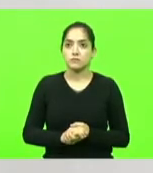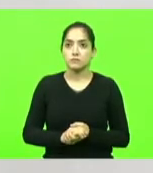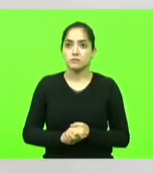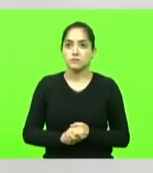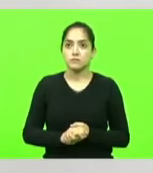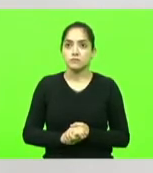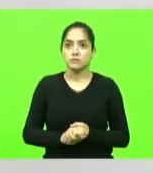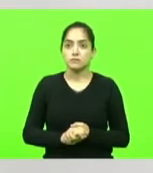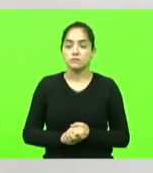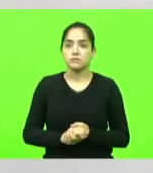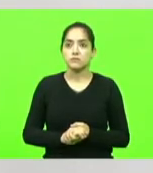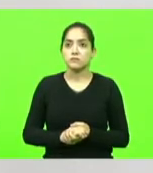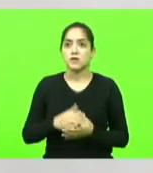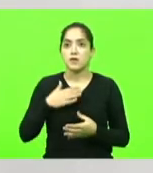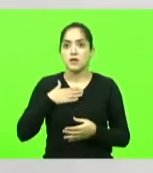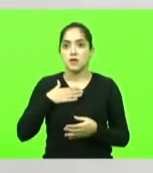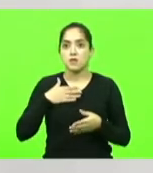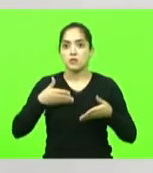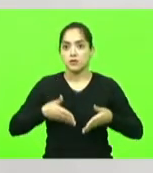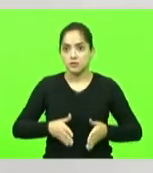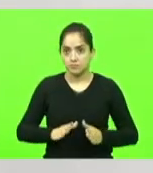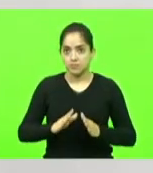Eu que nasci em 70,